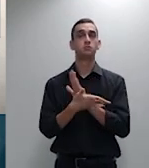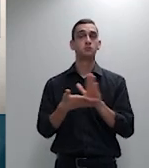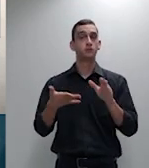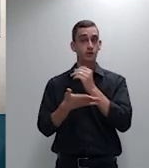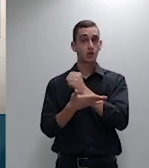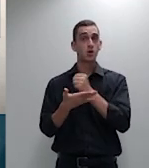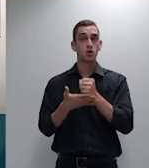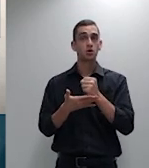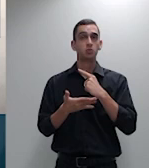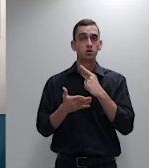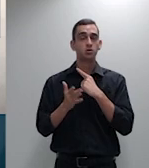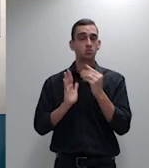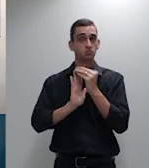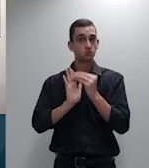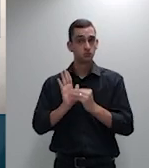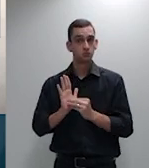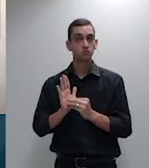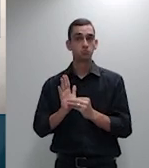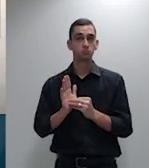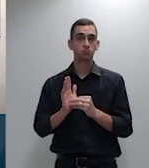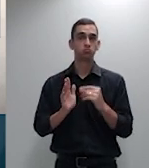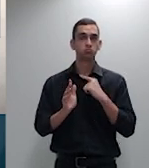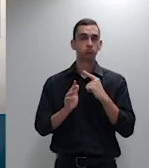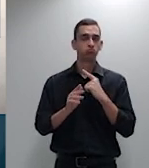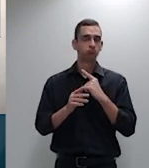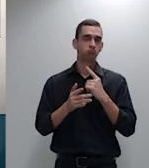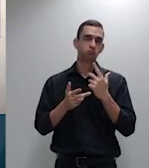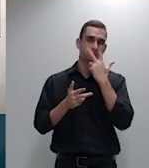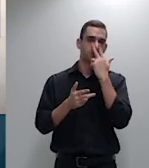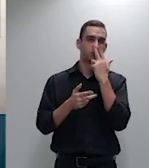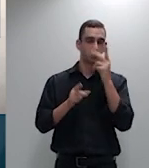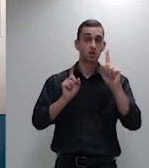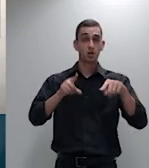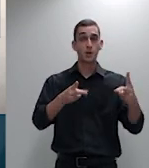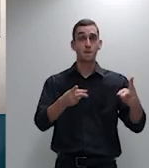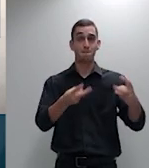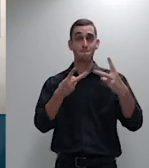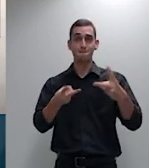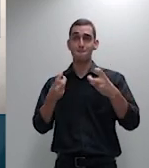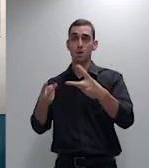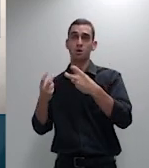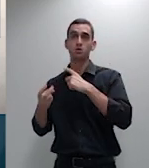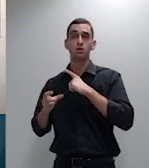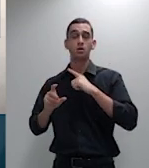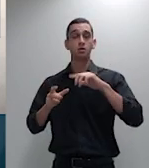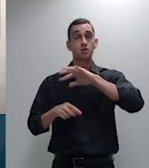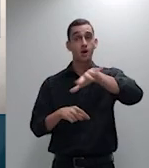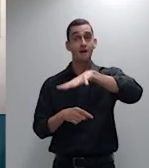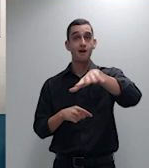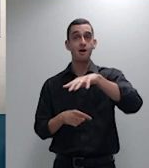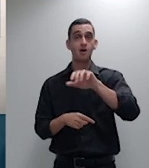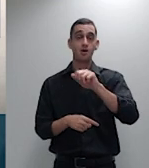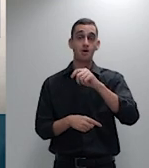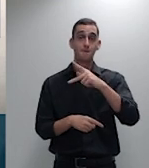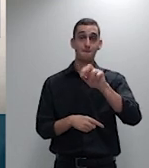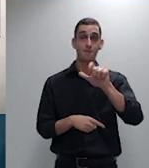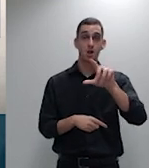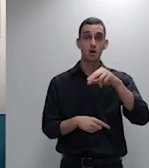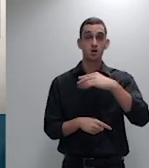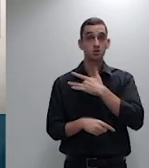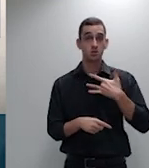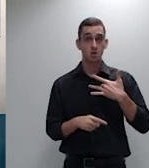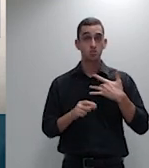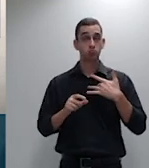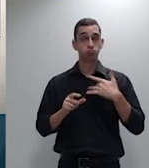inerente à exploração da atividade de planos de saúde na medida em que a ANS exige das operadoras a